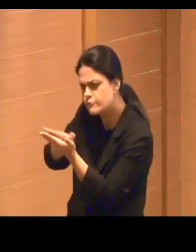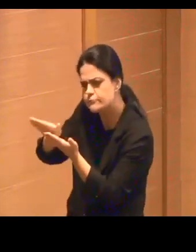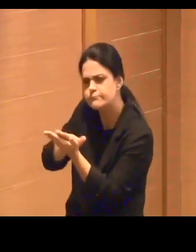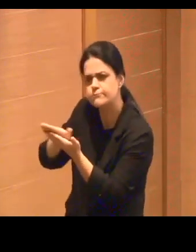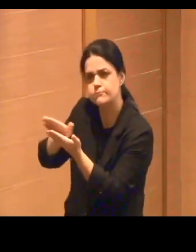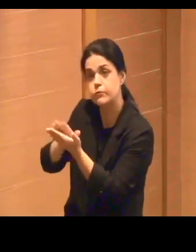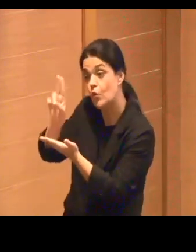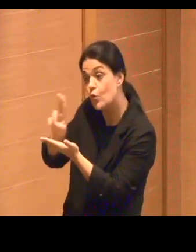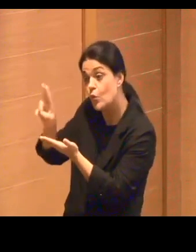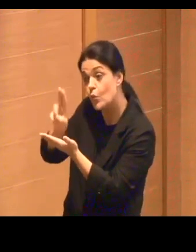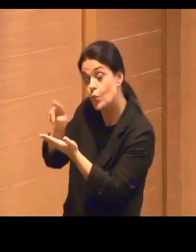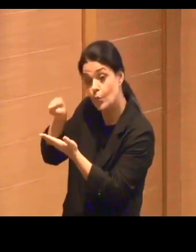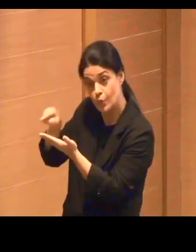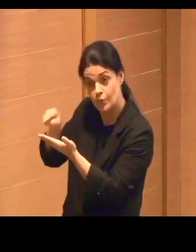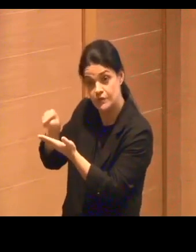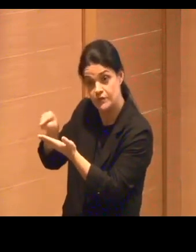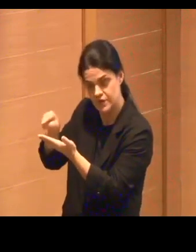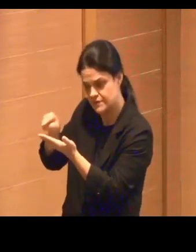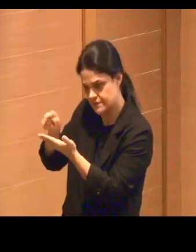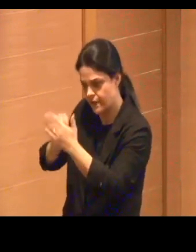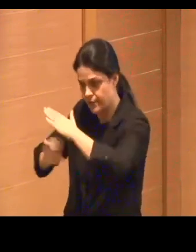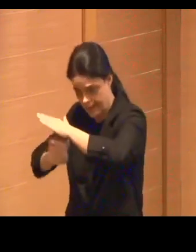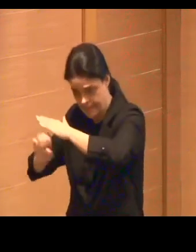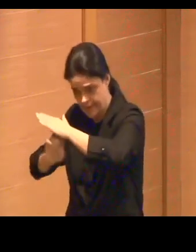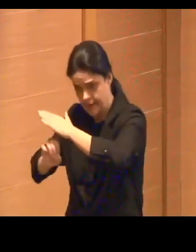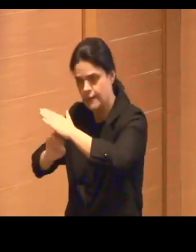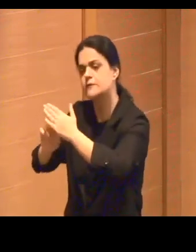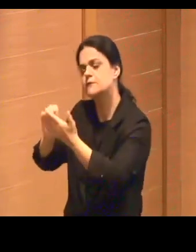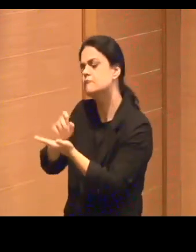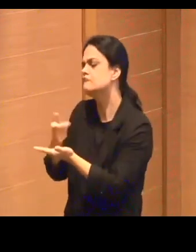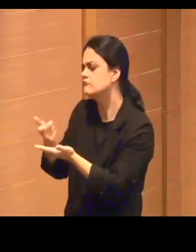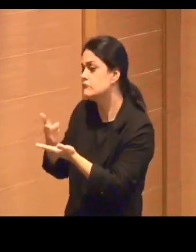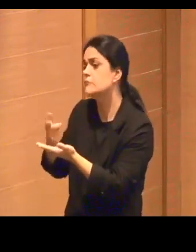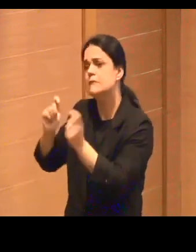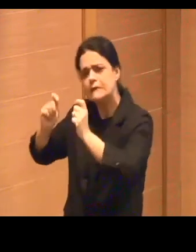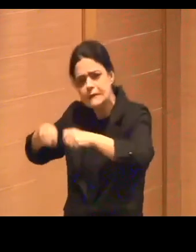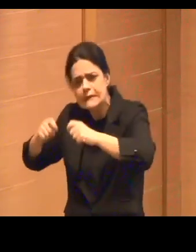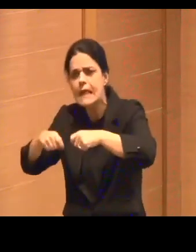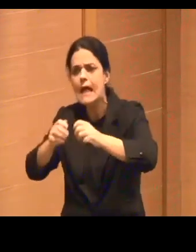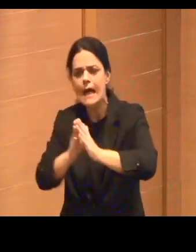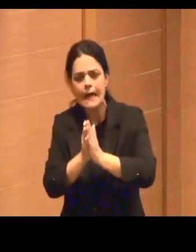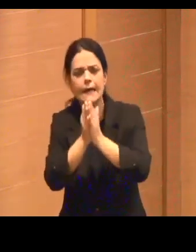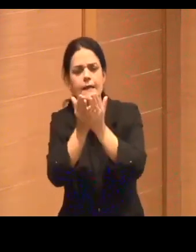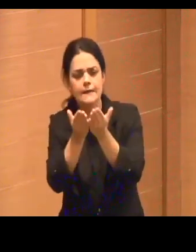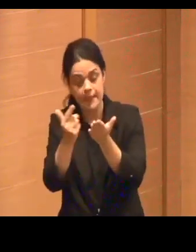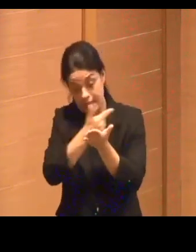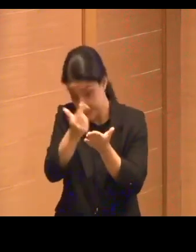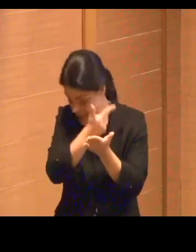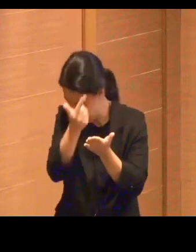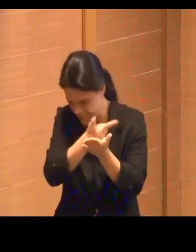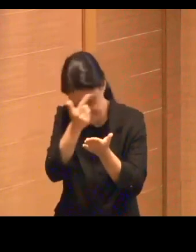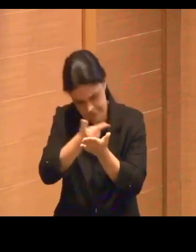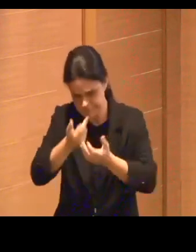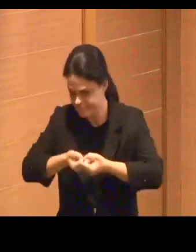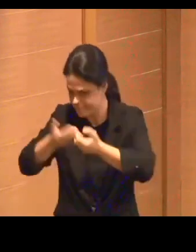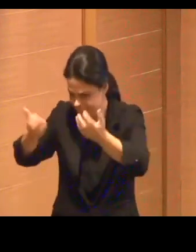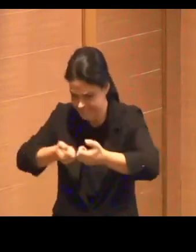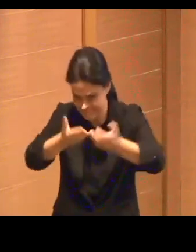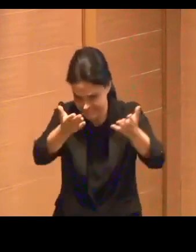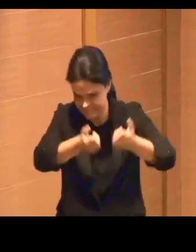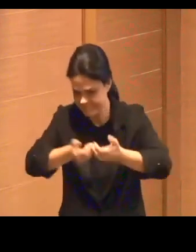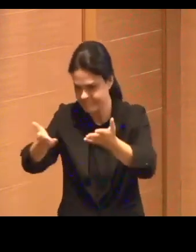possibilitando fazer o livro aberto, nós finalmente conseguimos alguns orçamentos